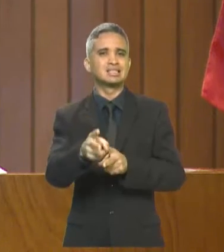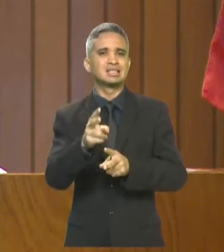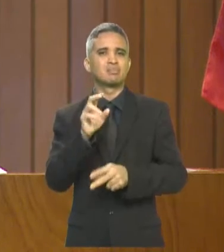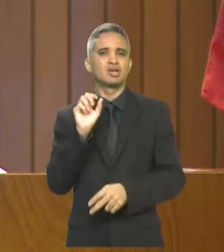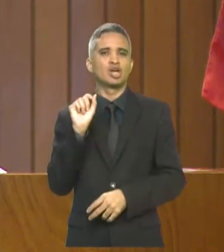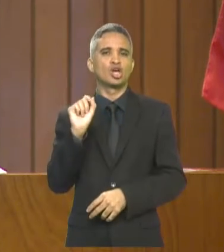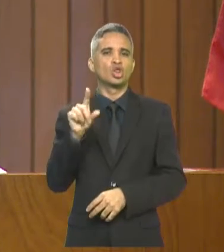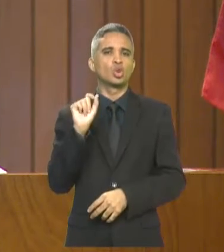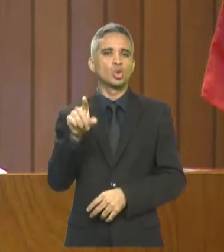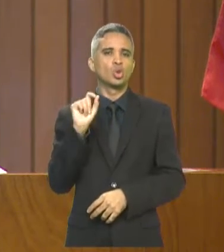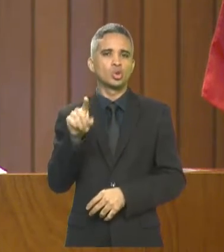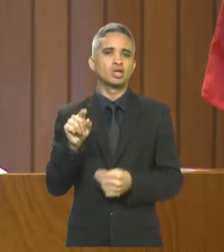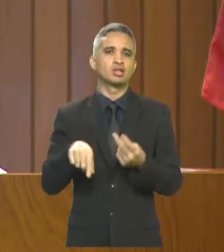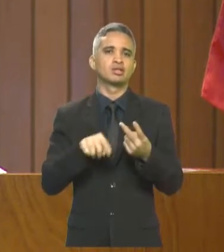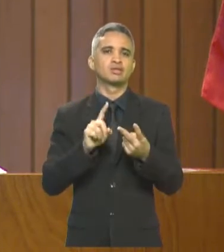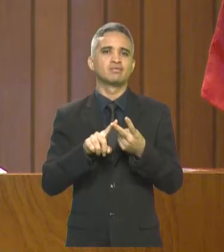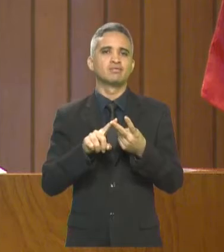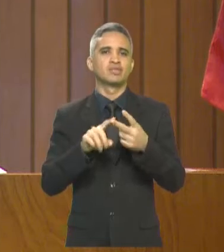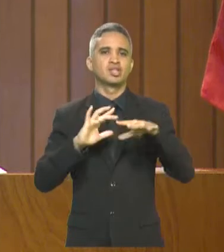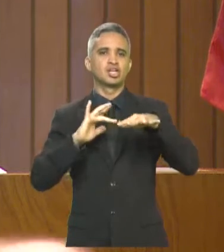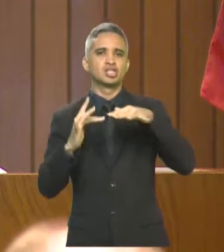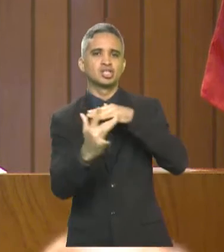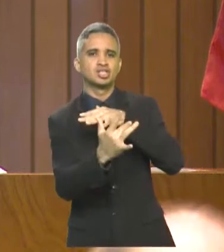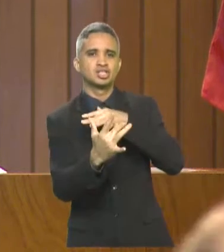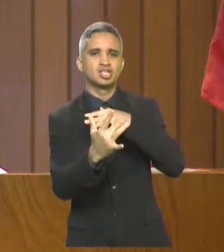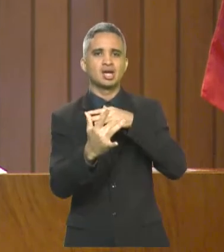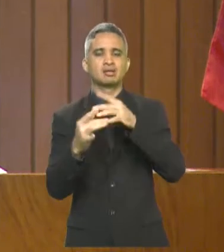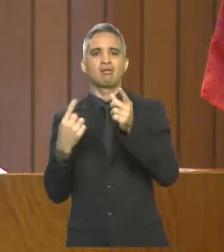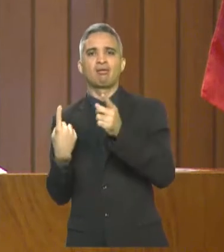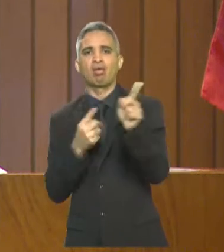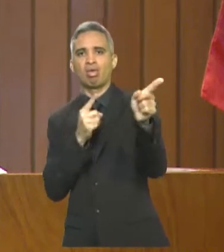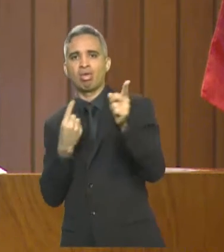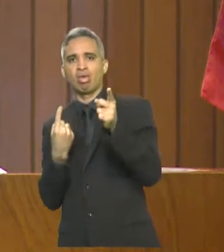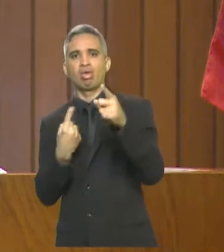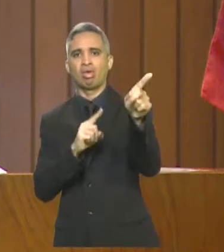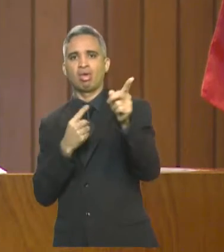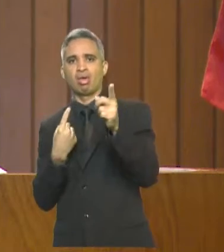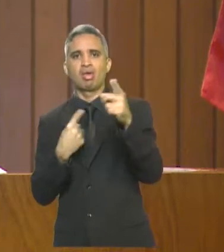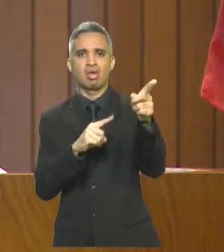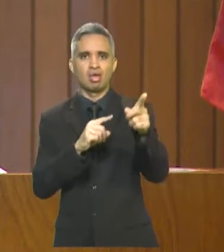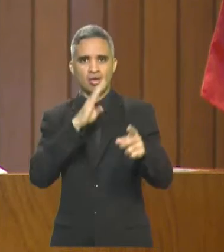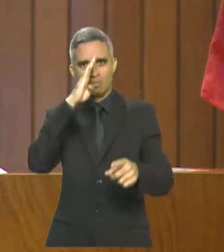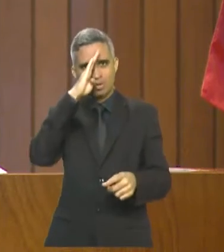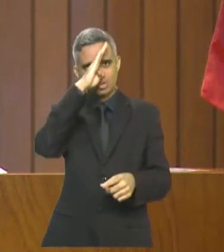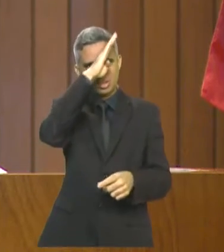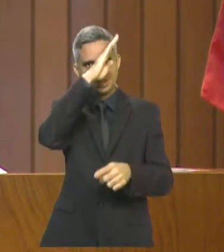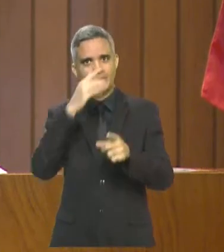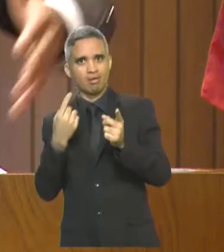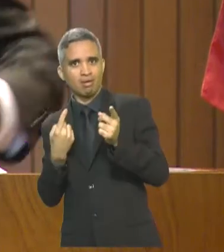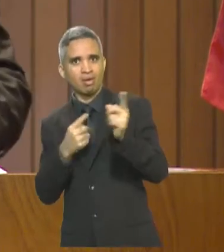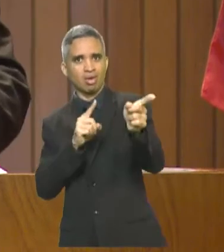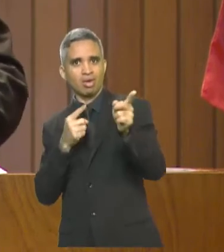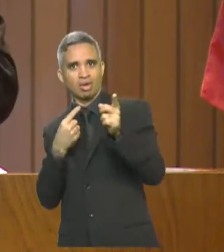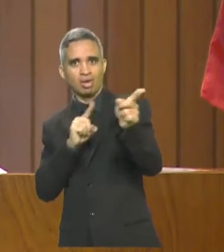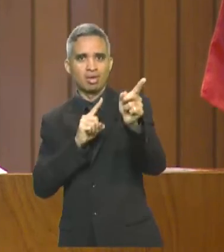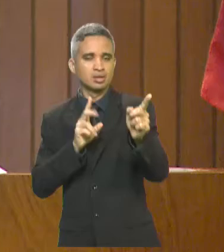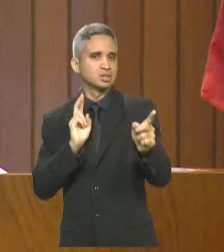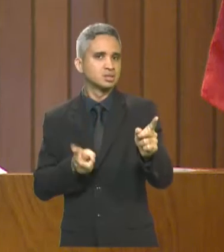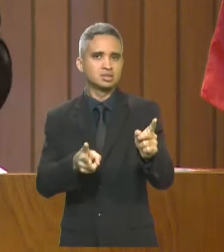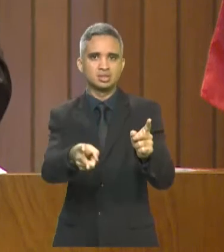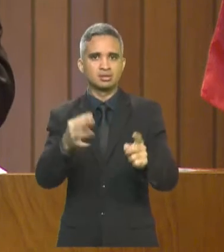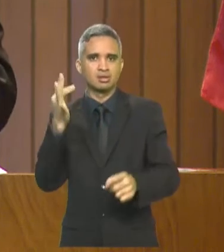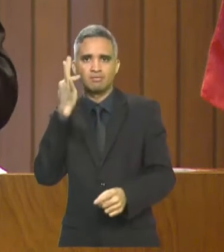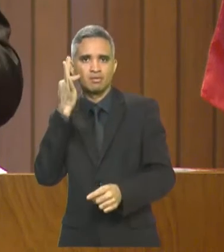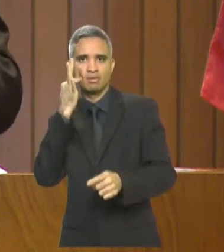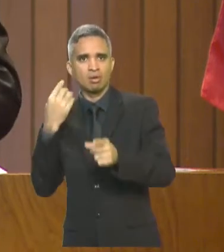todo nas redes sociais, comprando briga com o governo federal, comprando briga com o presidente da república, e